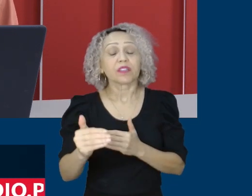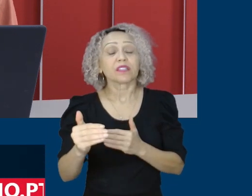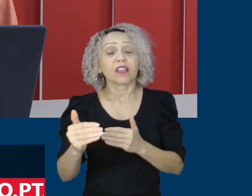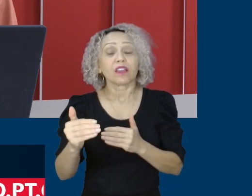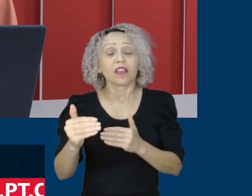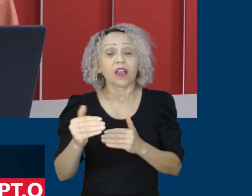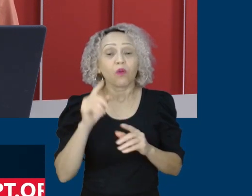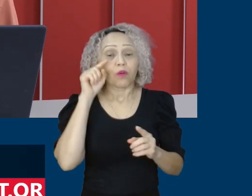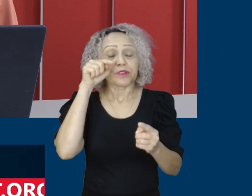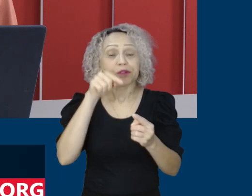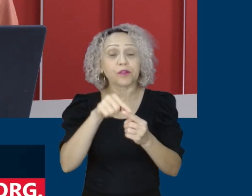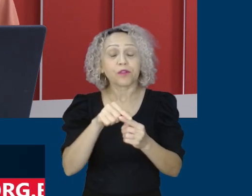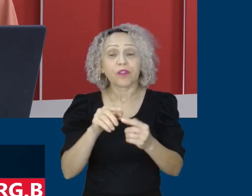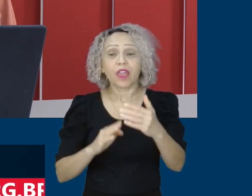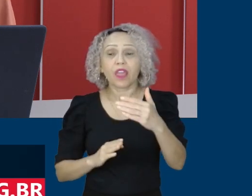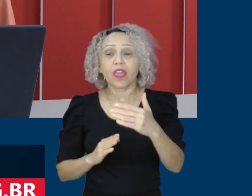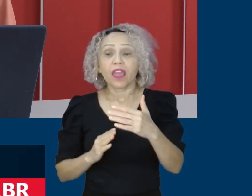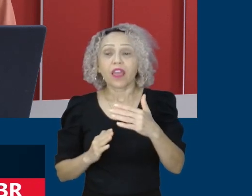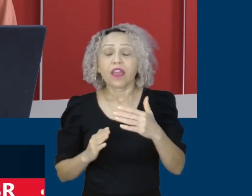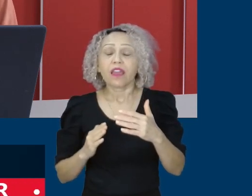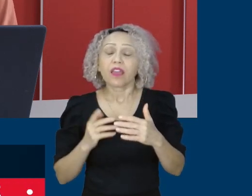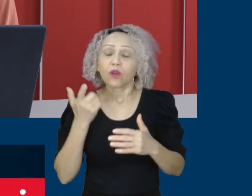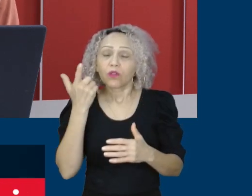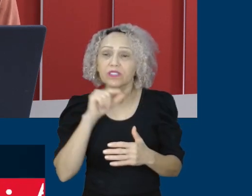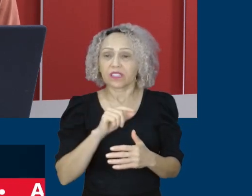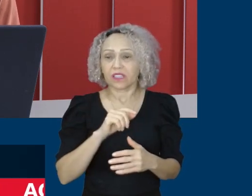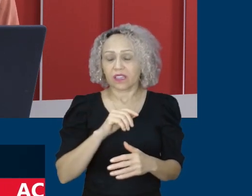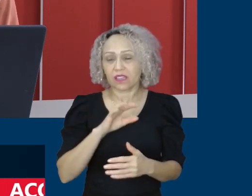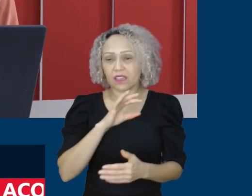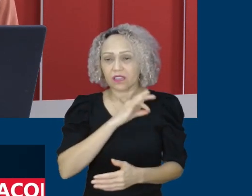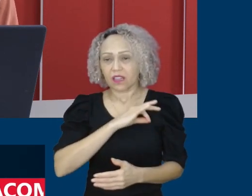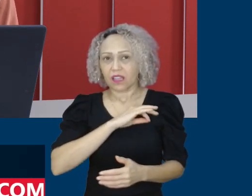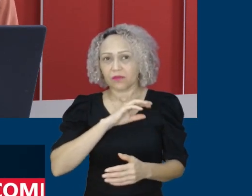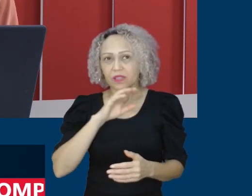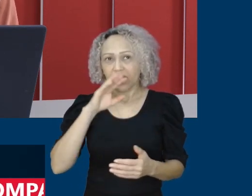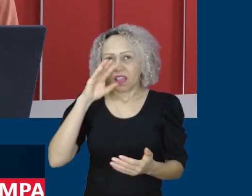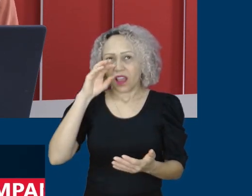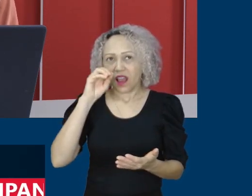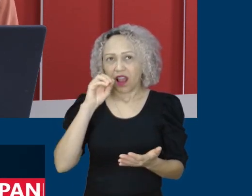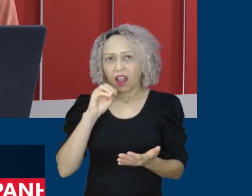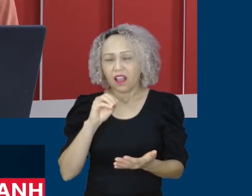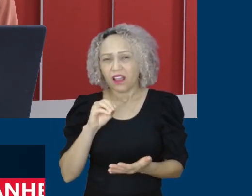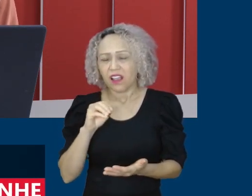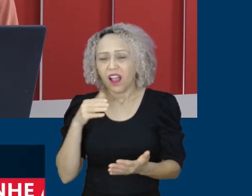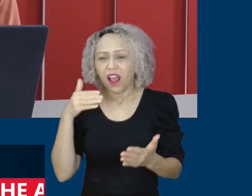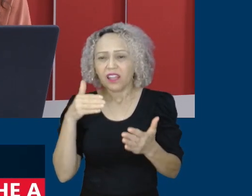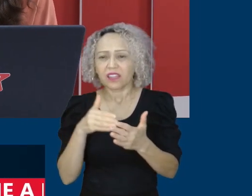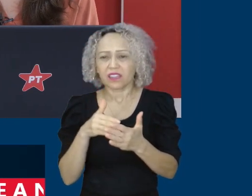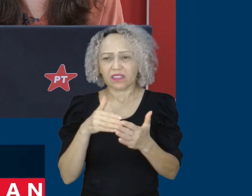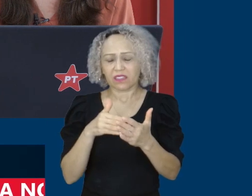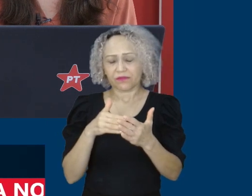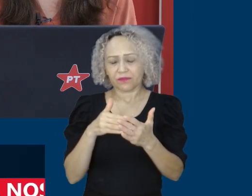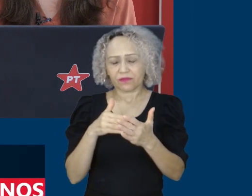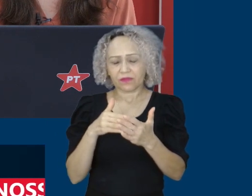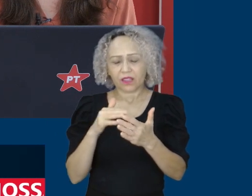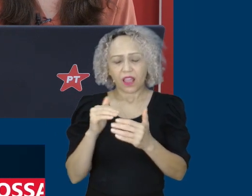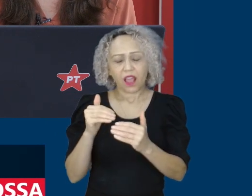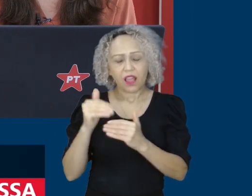dessa faixa salarial que foi tão sacrificada nos últimos tempos. Esse é um tema